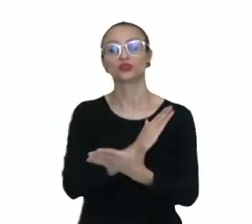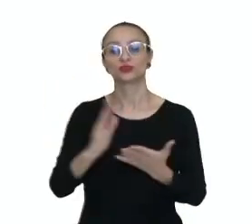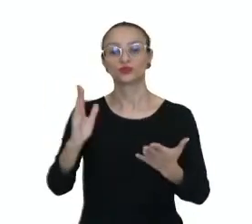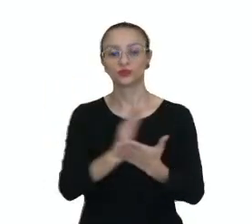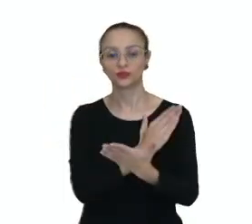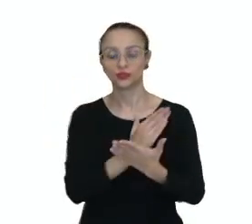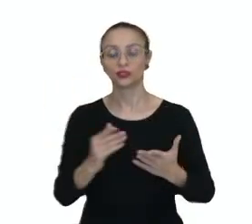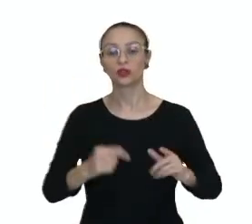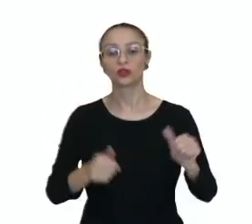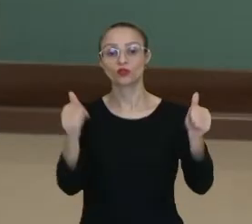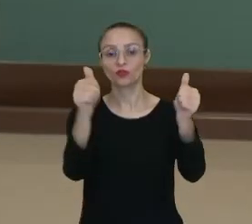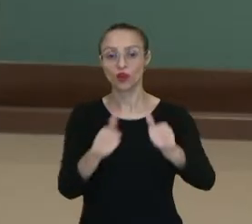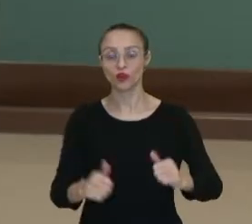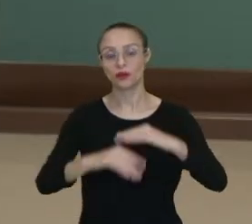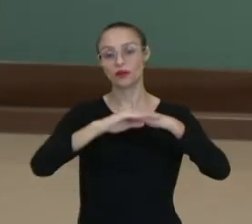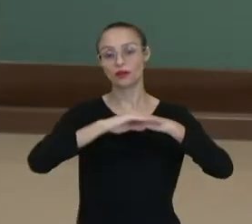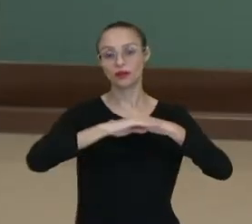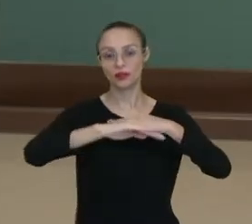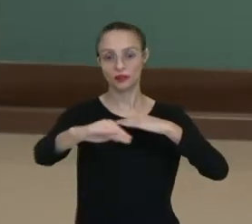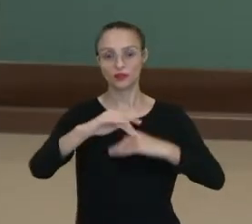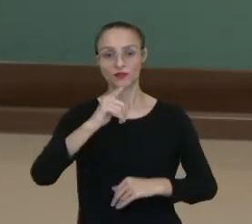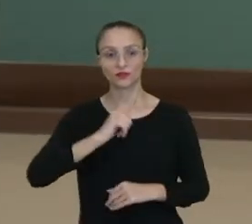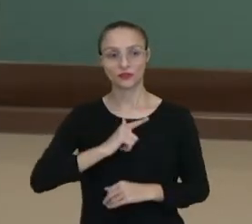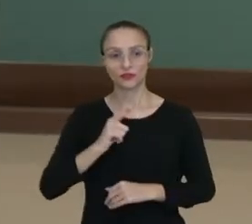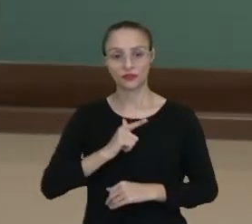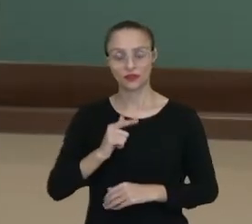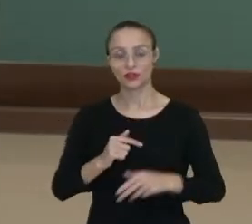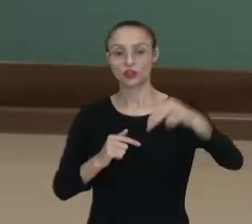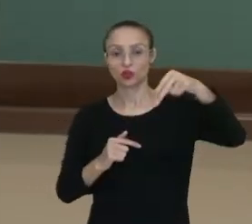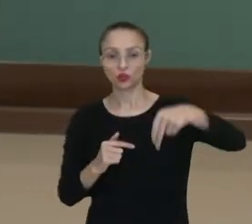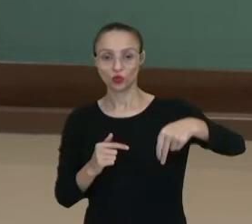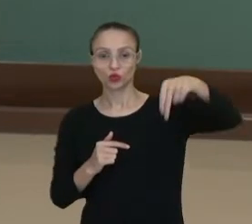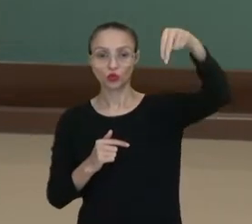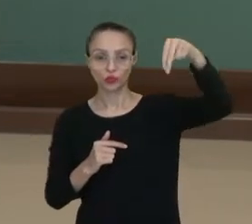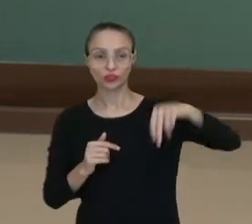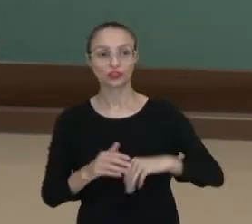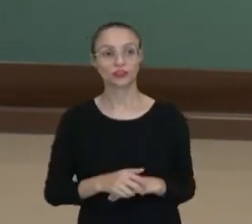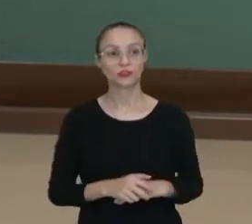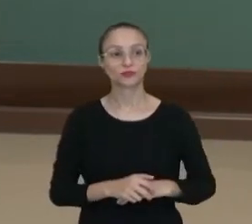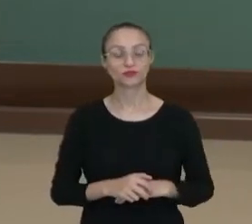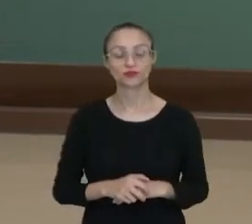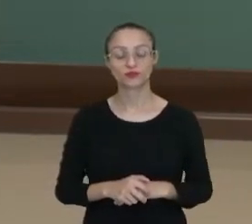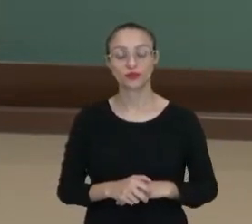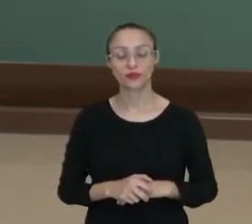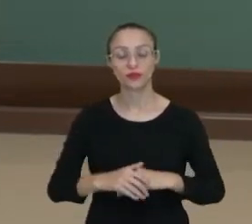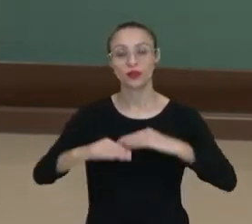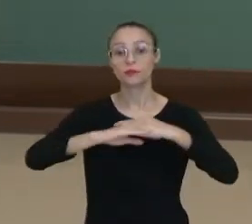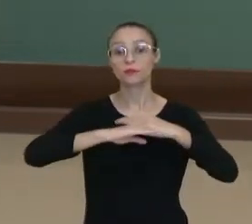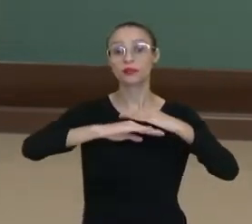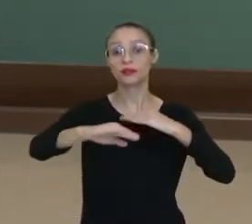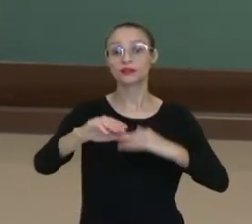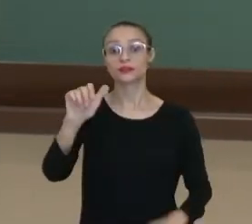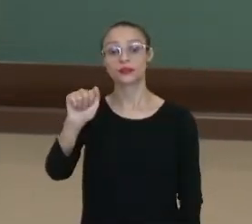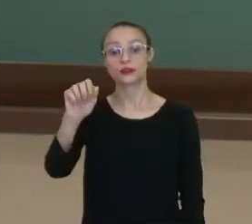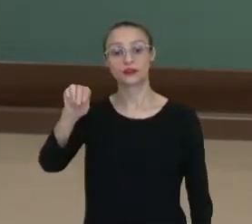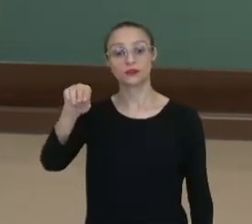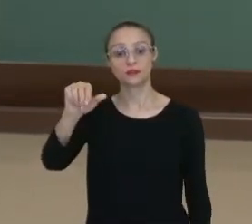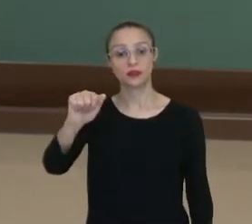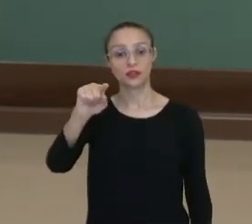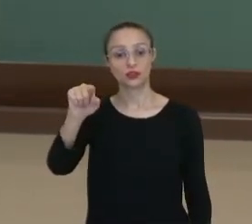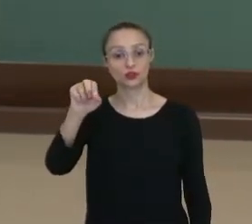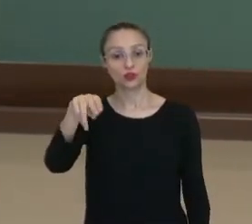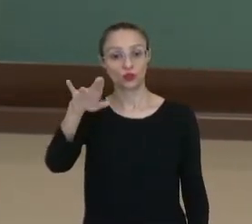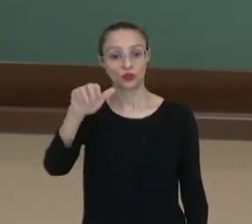das formas de relevo que temos na região norte. A planície amazônica merece um destaque especial,